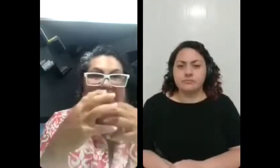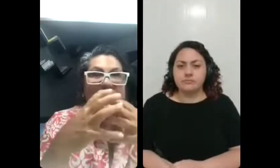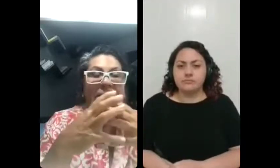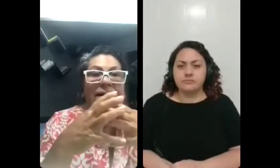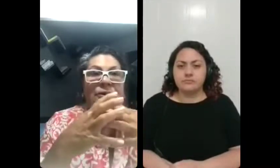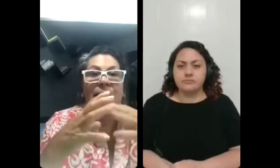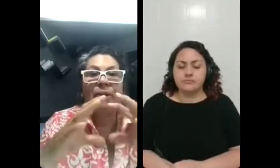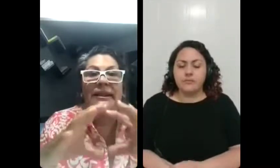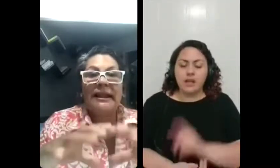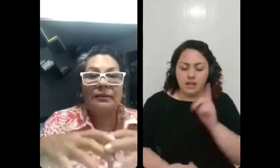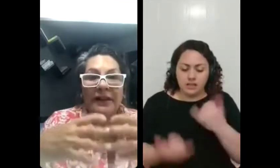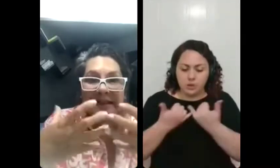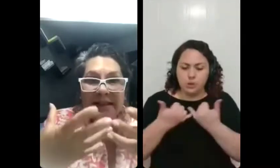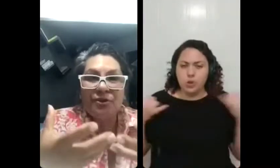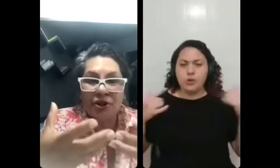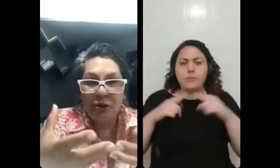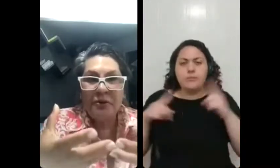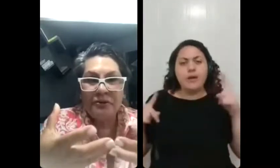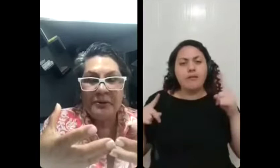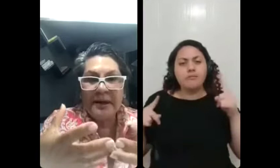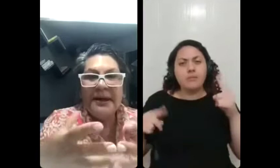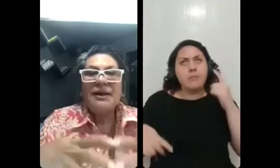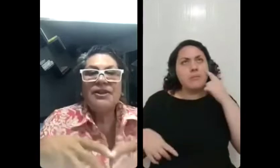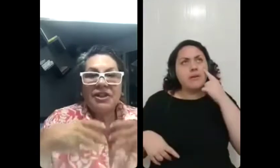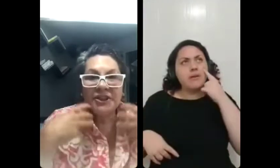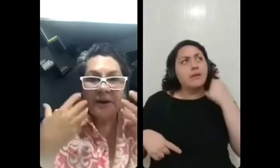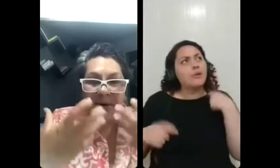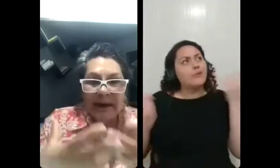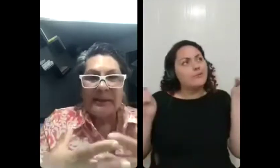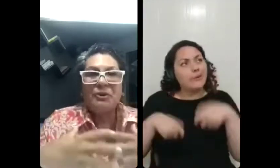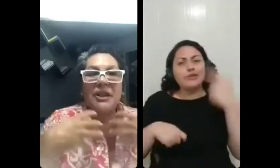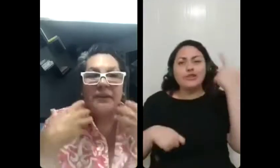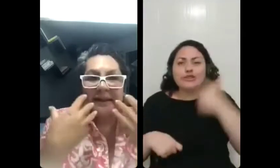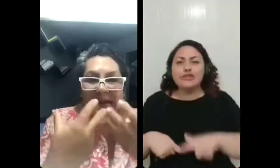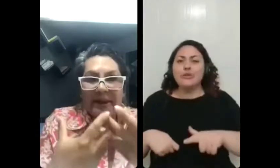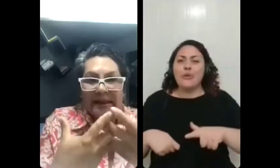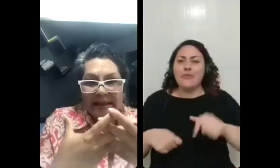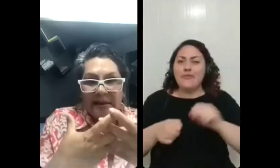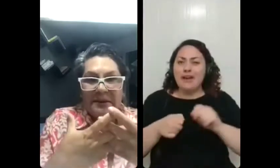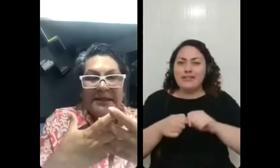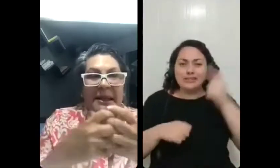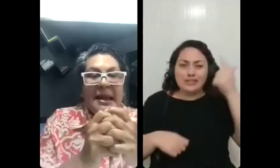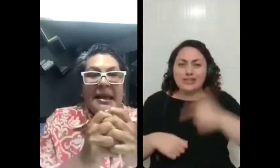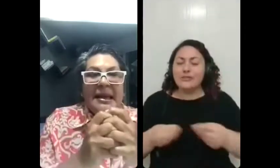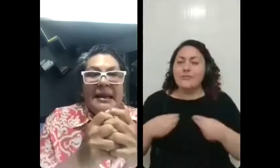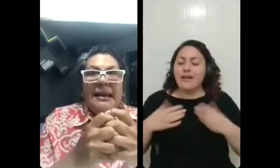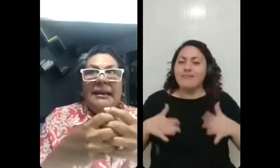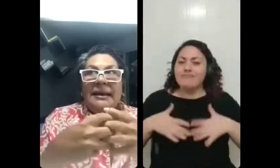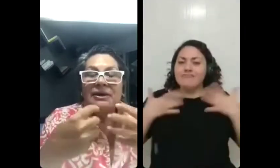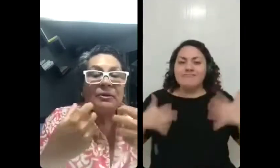só saber que tu tá podendo fazer isso de novo pra te dar um ânimo, te dar uma determinação, assim,